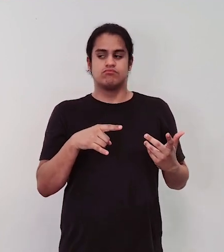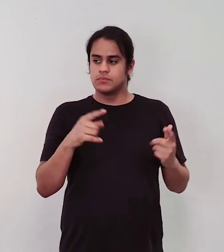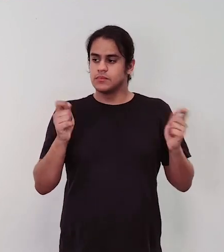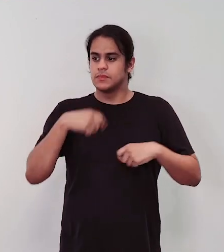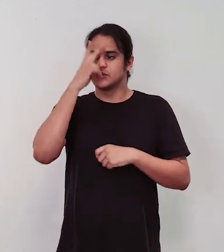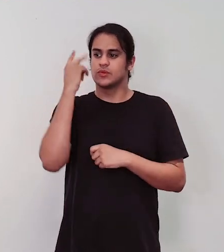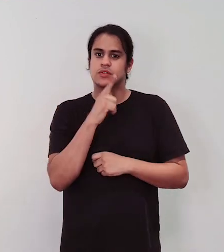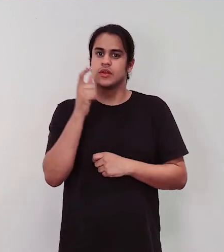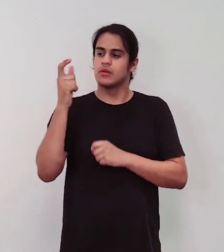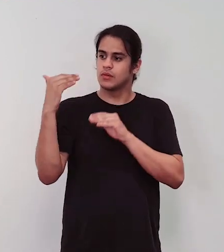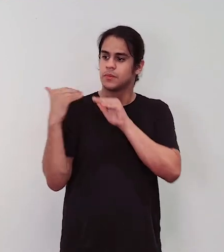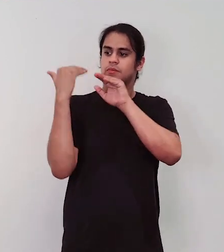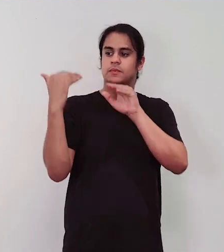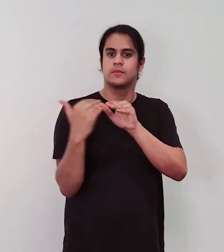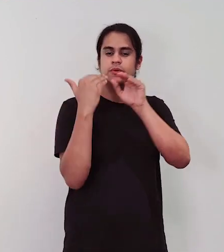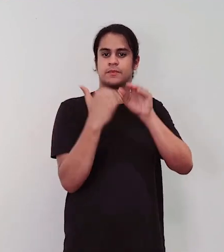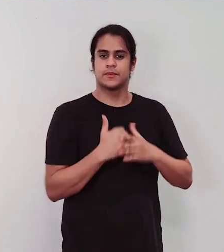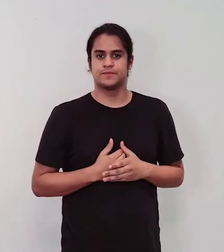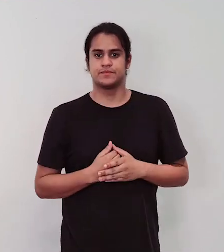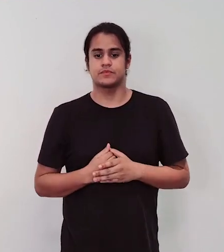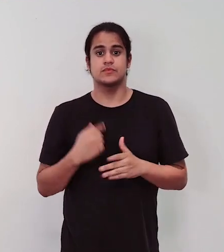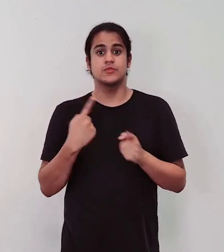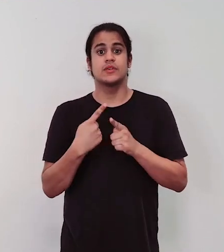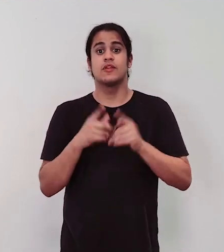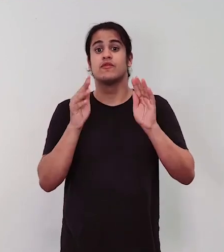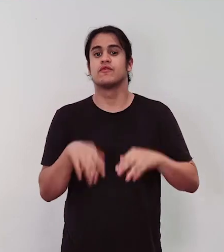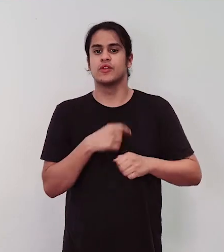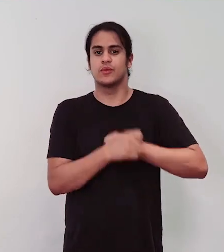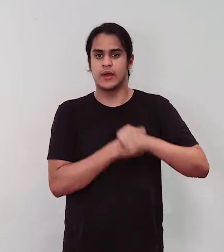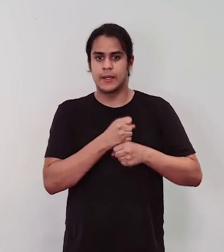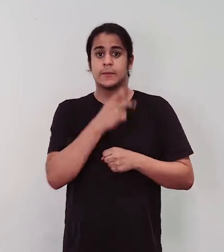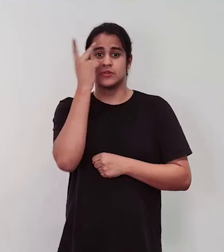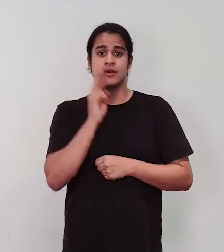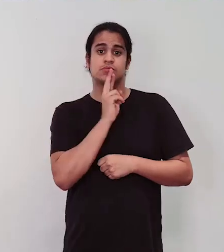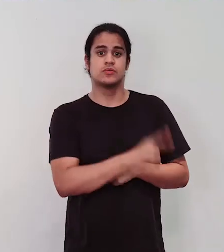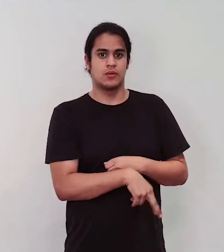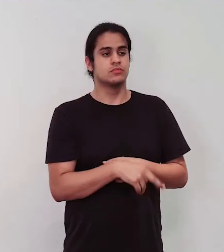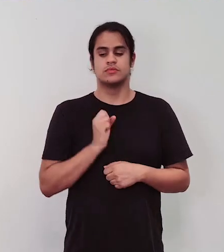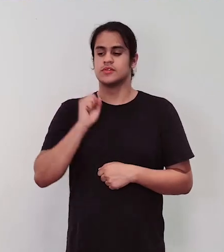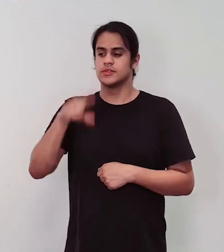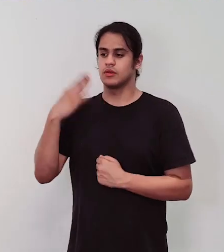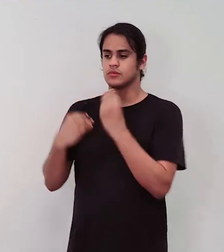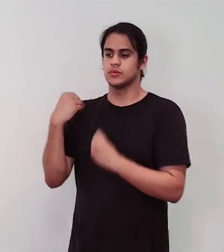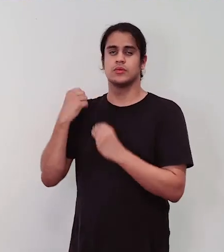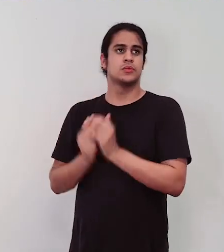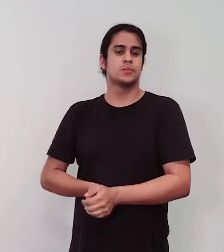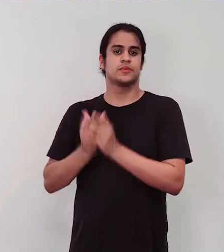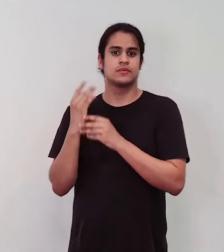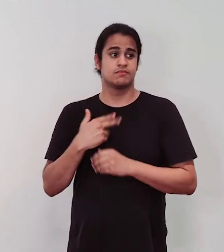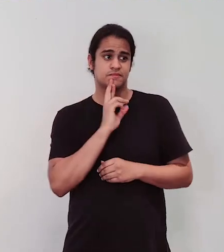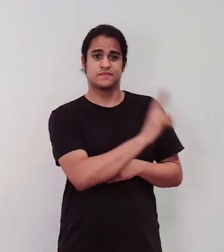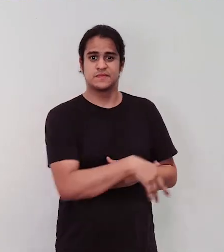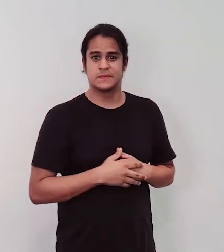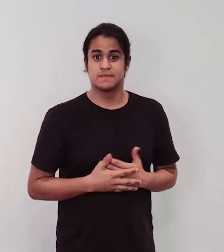identificação. Quando a gente percebeu no fim do ano que alguém tinha respondido essa pergunta sobre abuso dizendo sim e muito. existia algumas pessoas vivendo